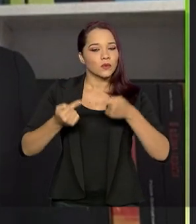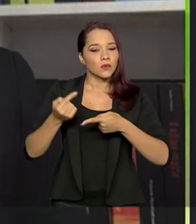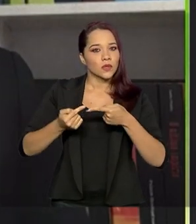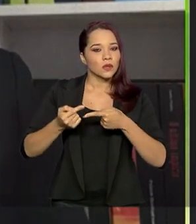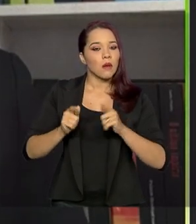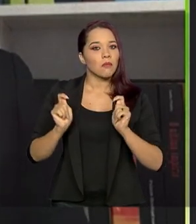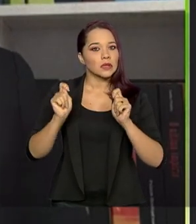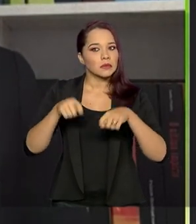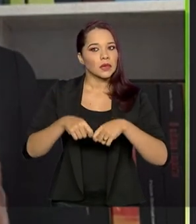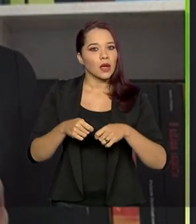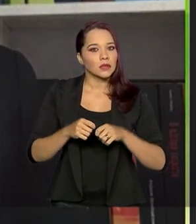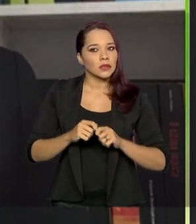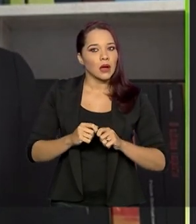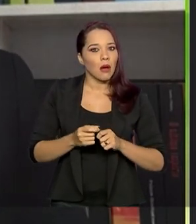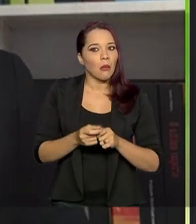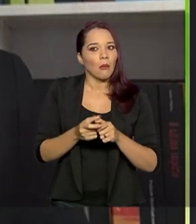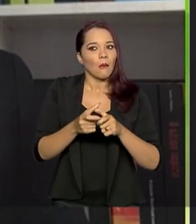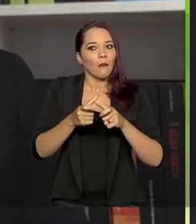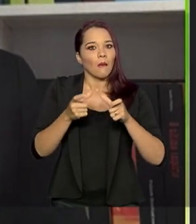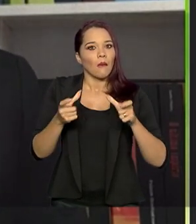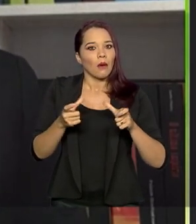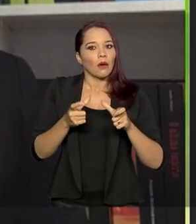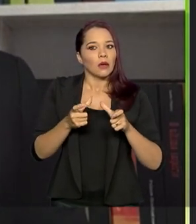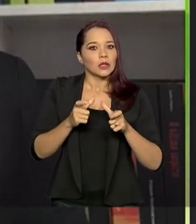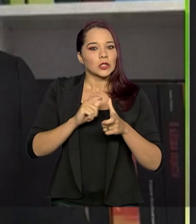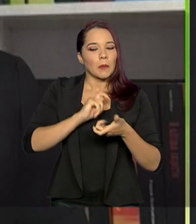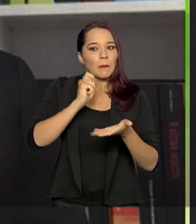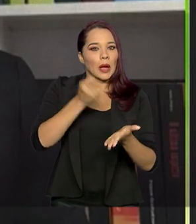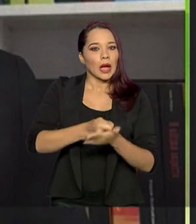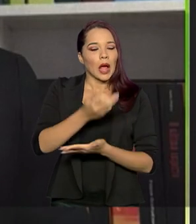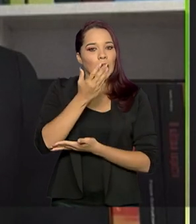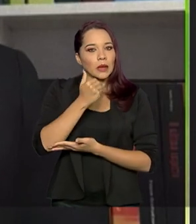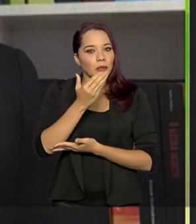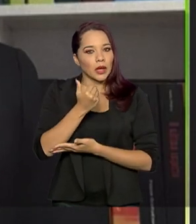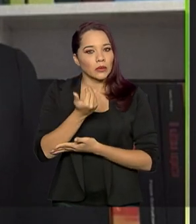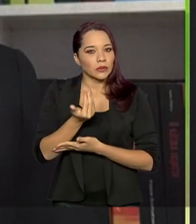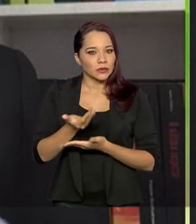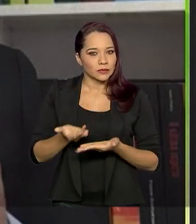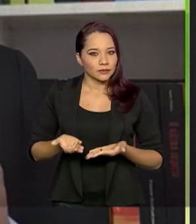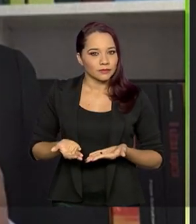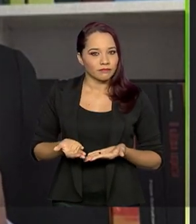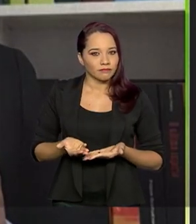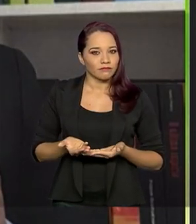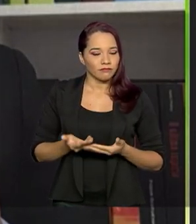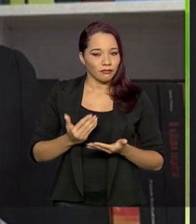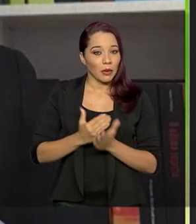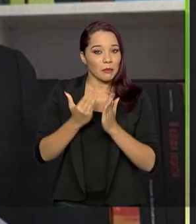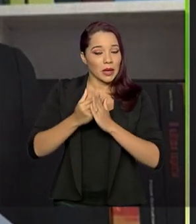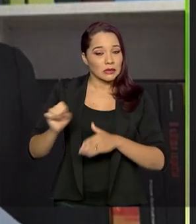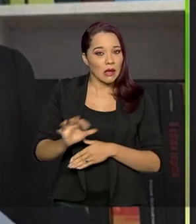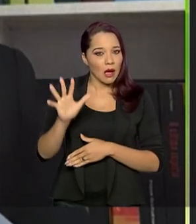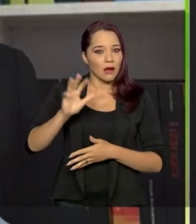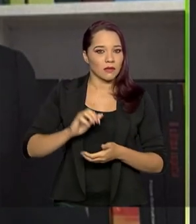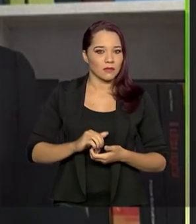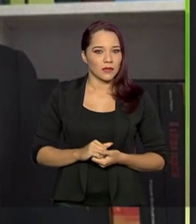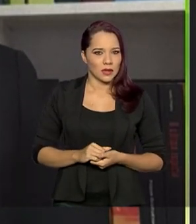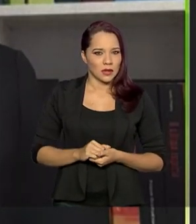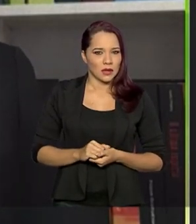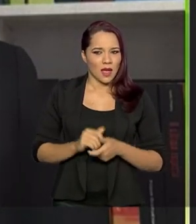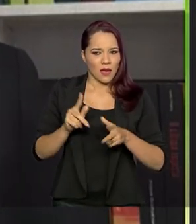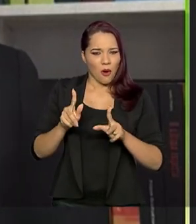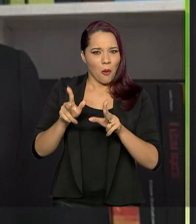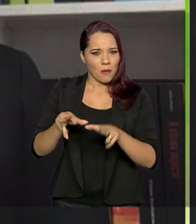possibilidade da ampliação de uma carga tributária sobre alimentos básicos, a questão de cobrar o mesmo